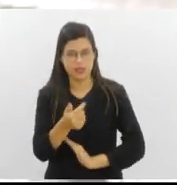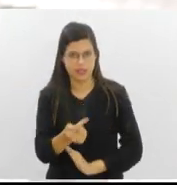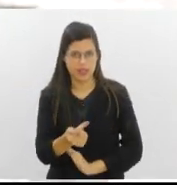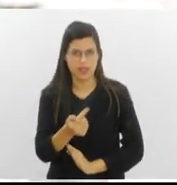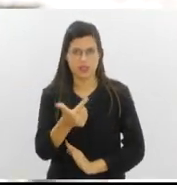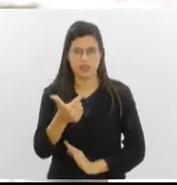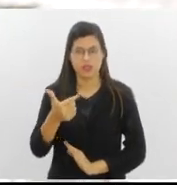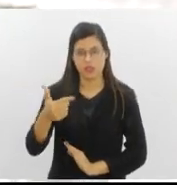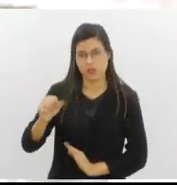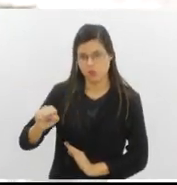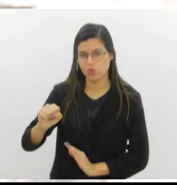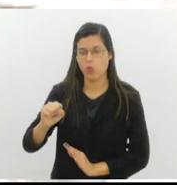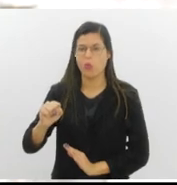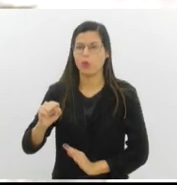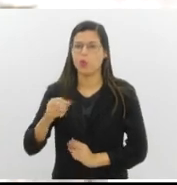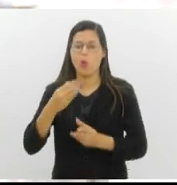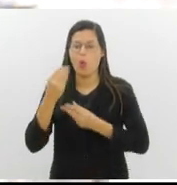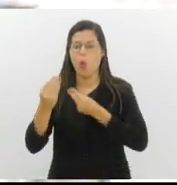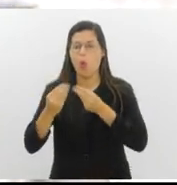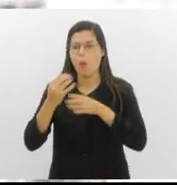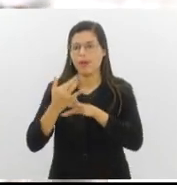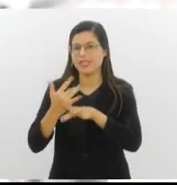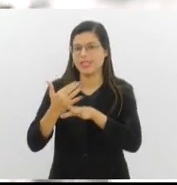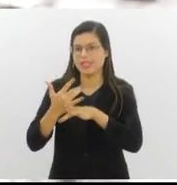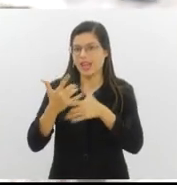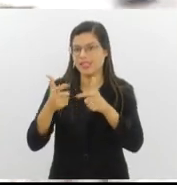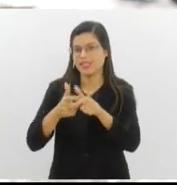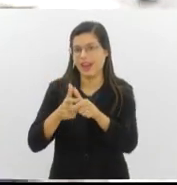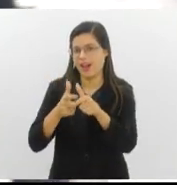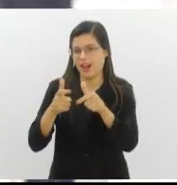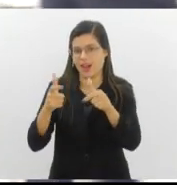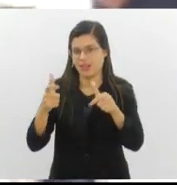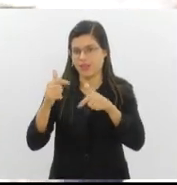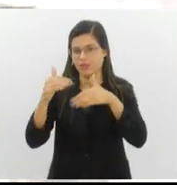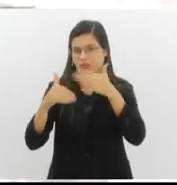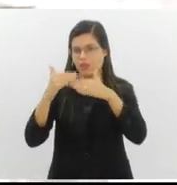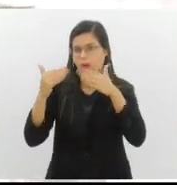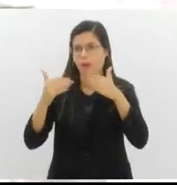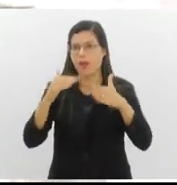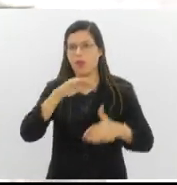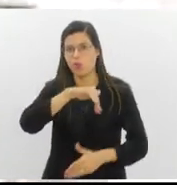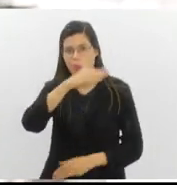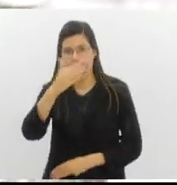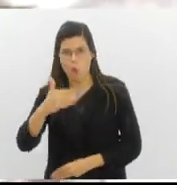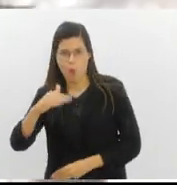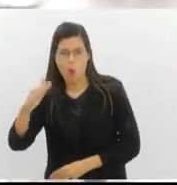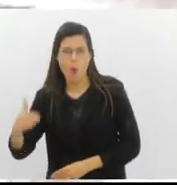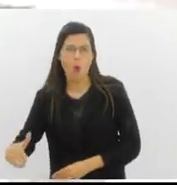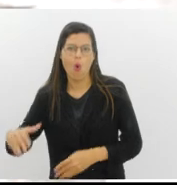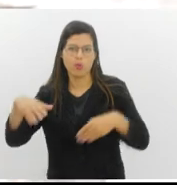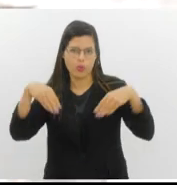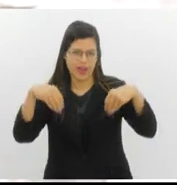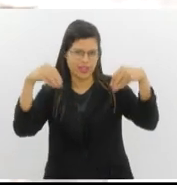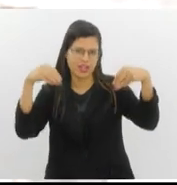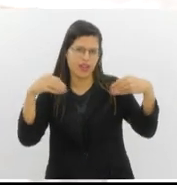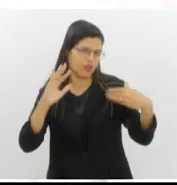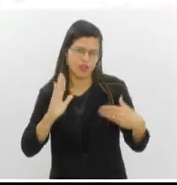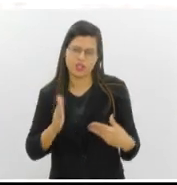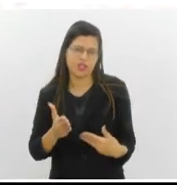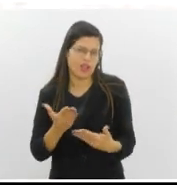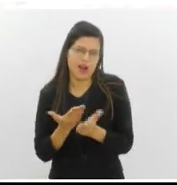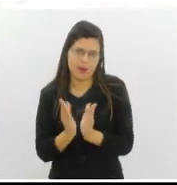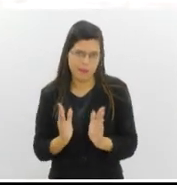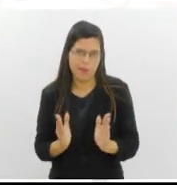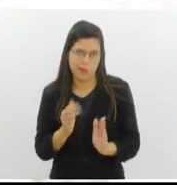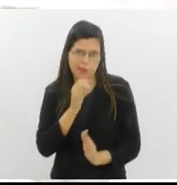recorte, e dá para ver como a cidade foi crescendo, principalmente em cima dos morros, como o Morro do Castelo, que já não existe mais, por exemplo. E a